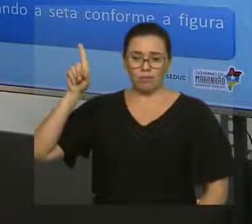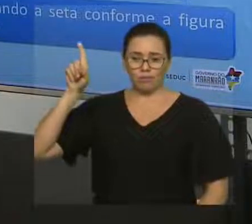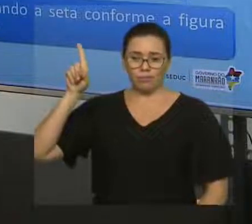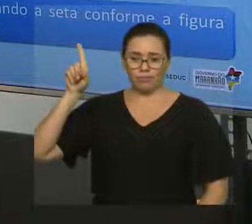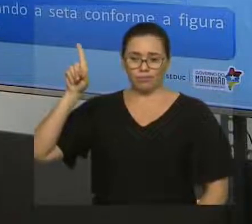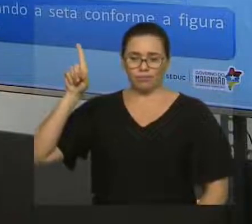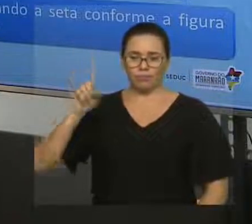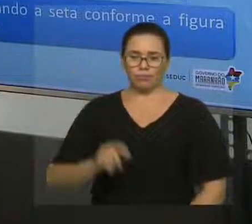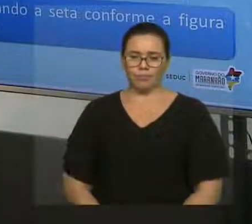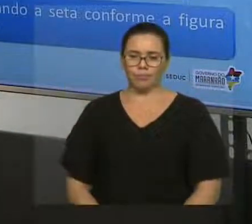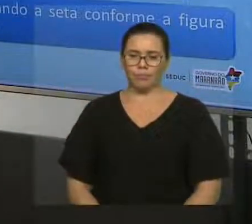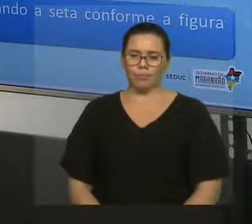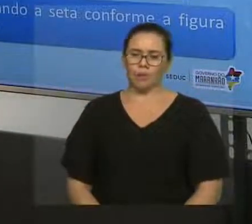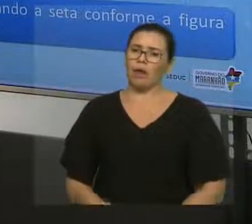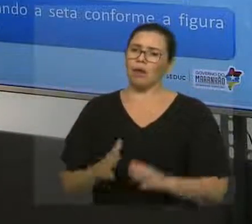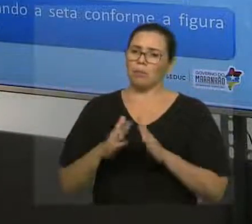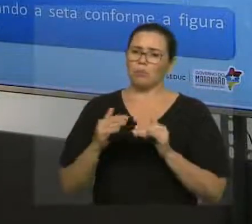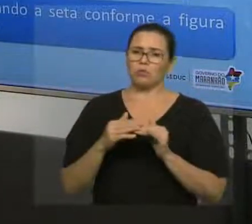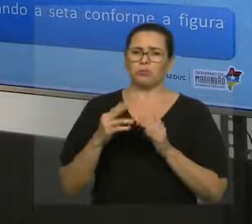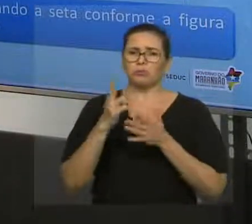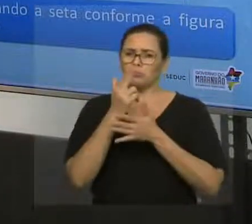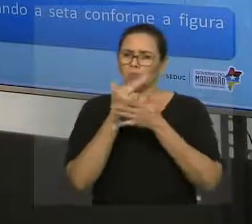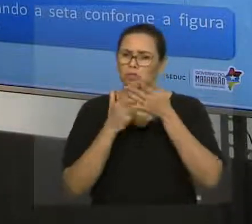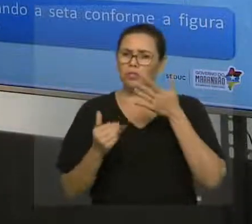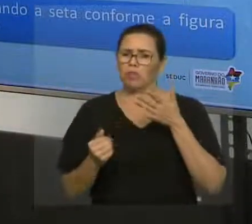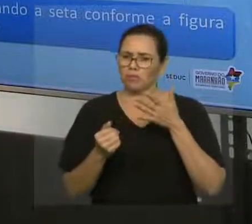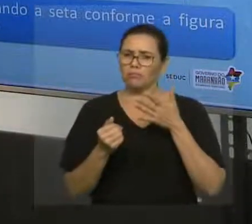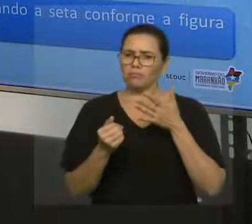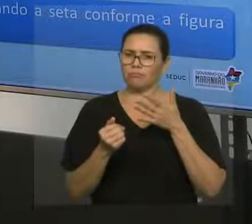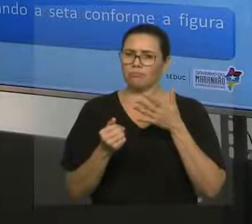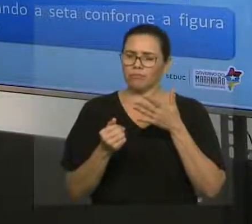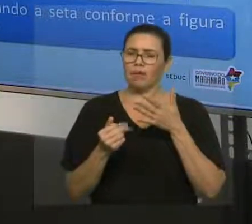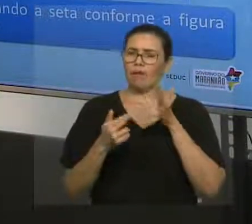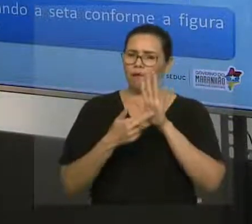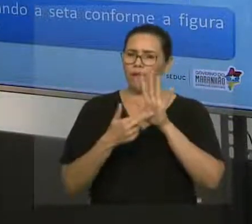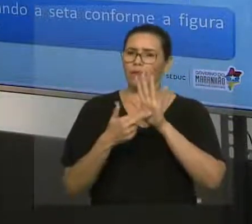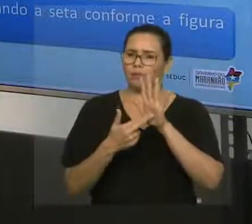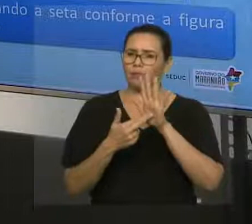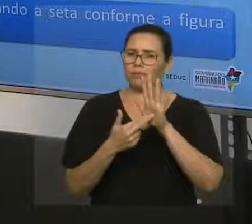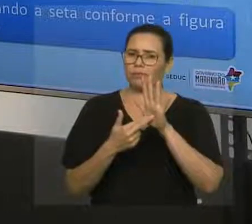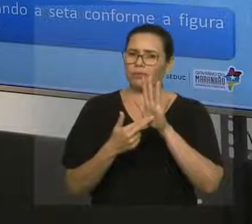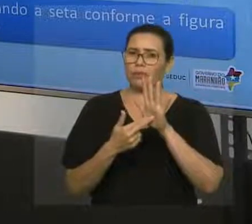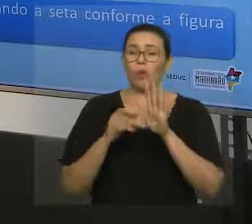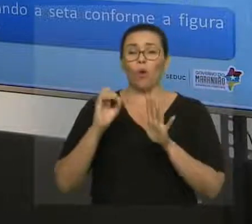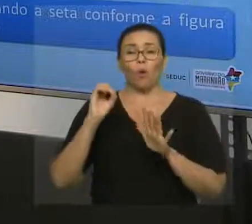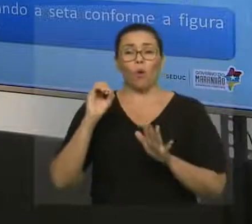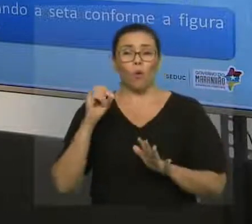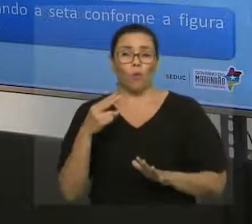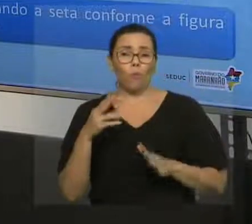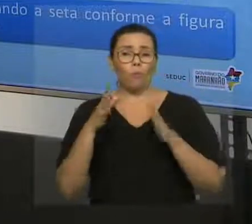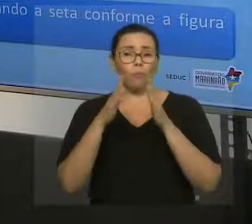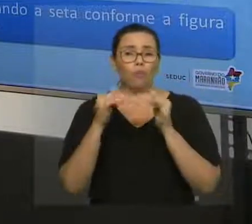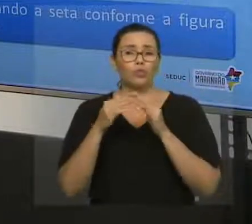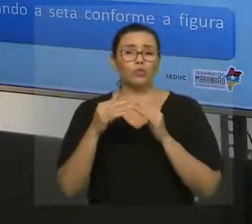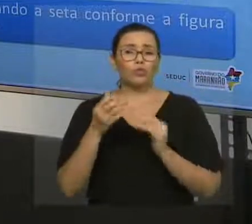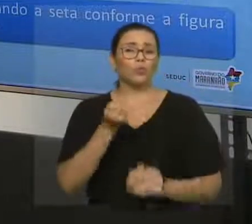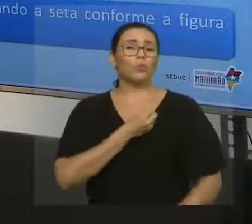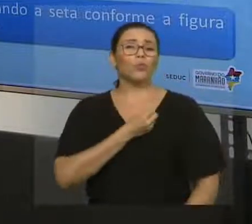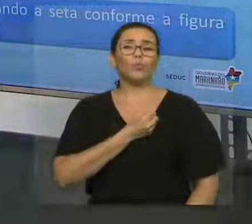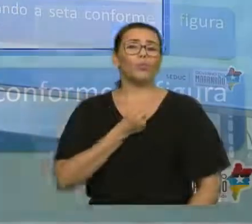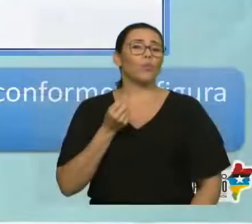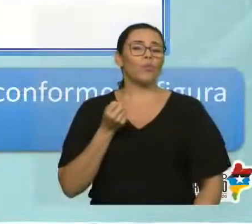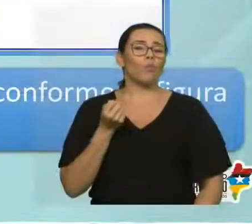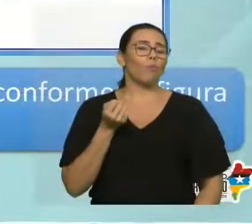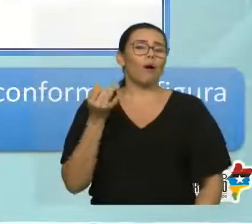Pode pedir uma representação, que é você fazer desenho mesmo, geometria. Ou pode pedir os valores. Então,